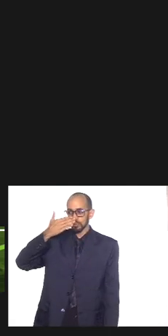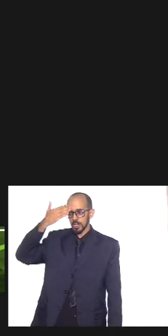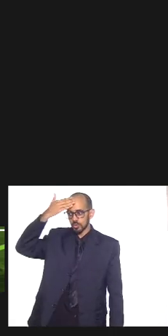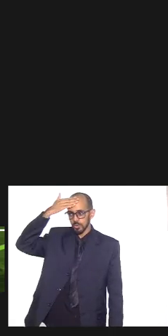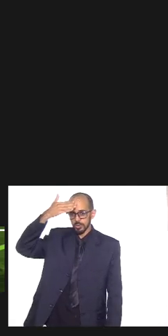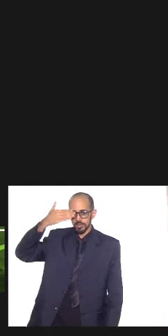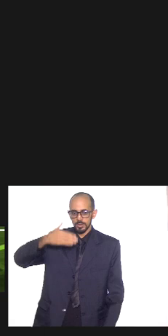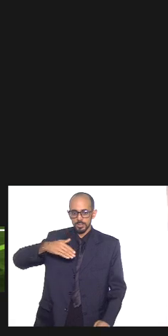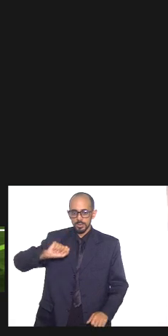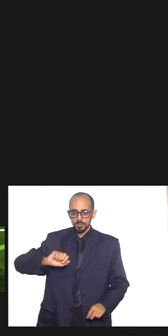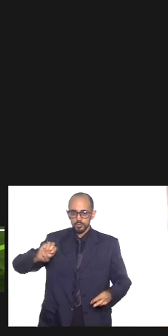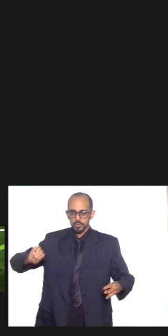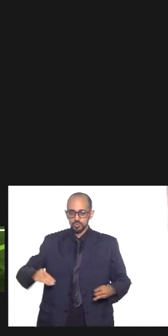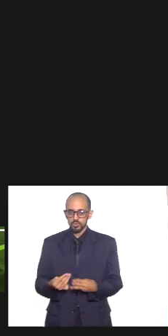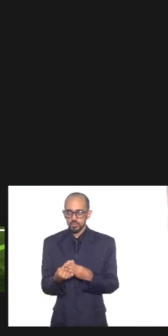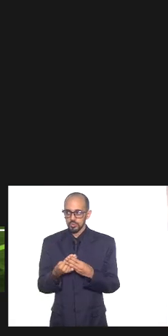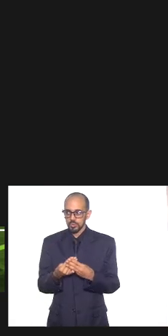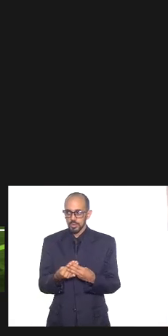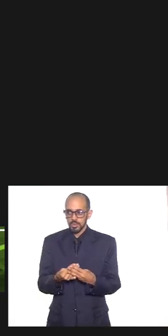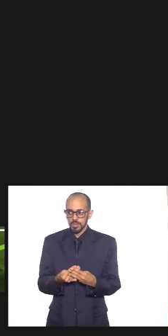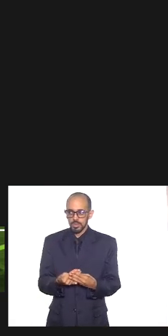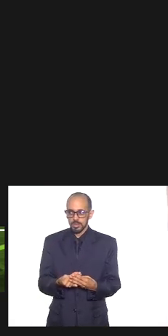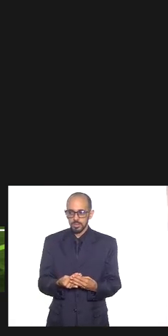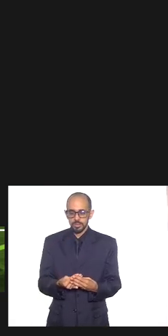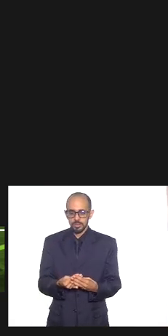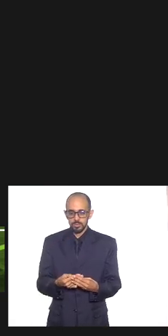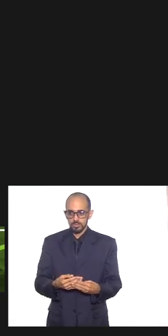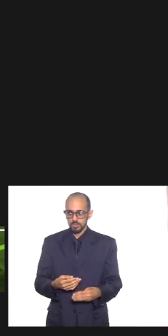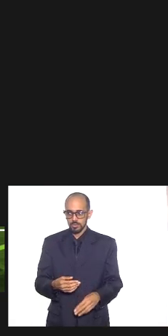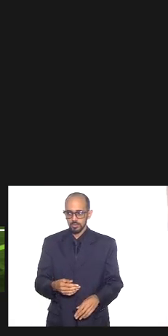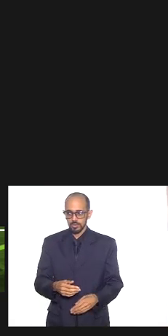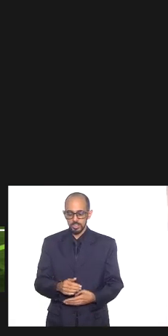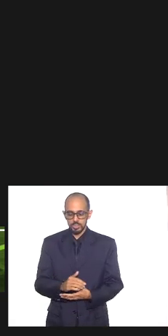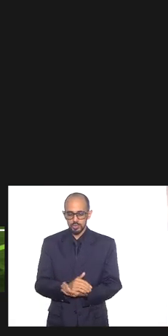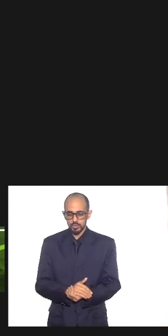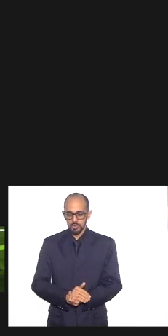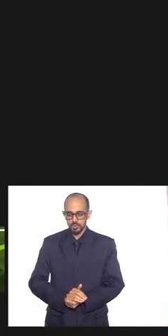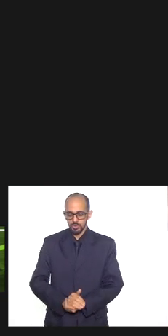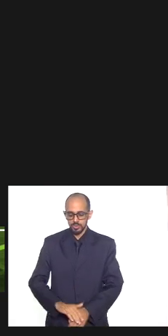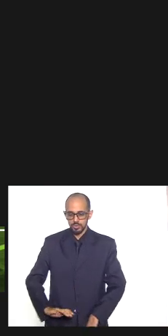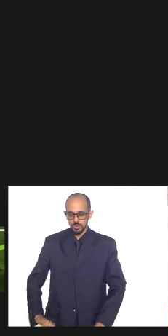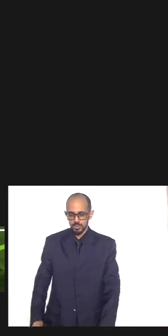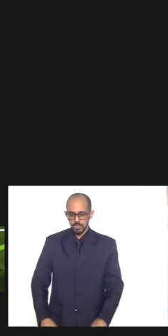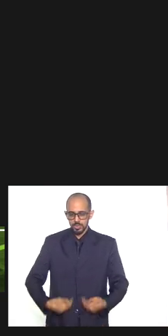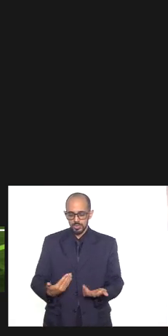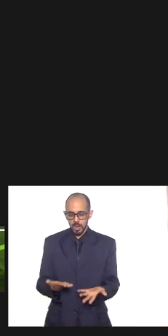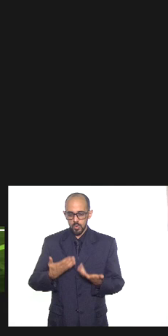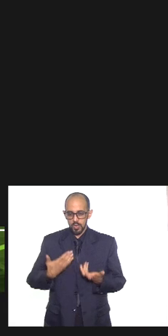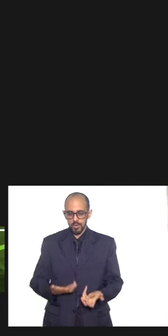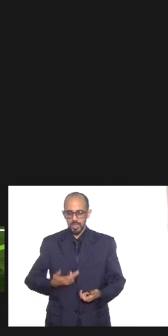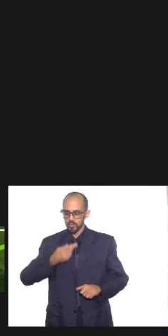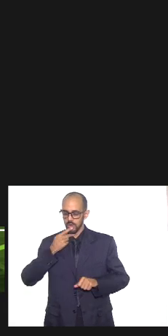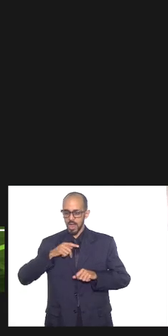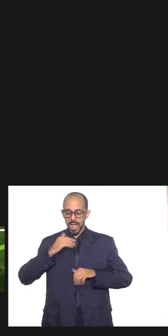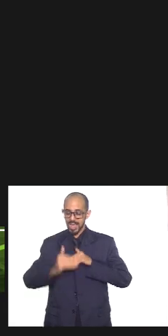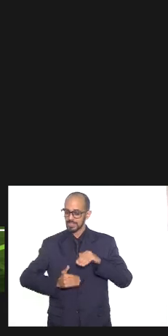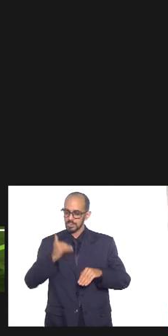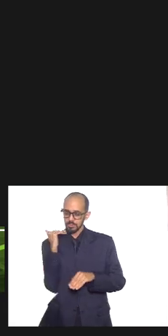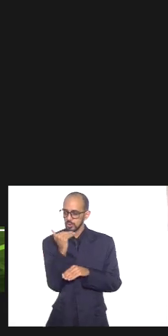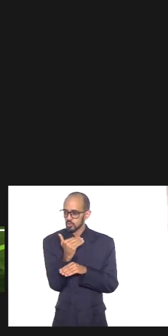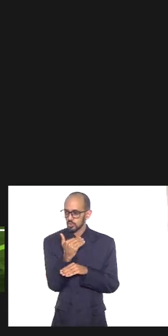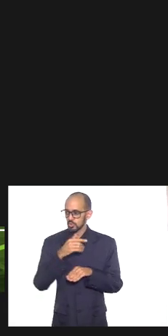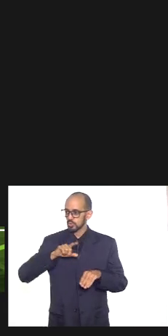judeus os próprios evangélicos então eu queria te dizer acima de tudo que